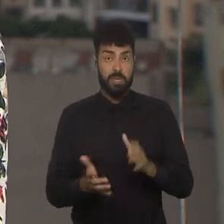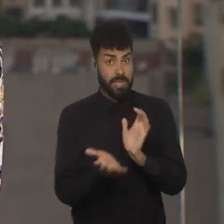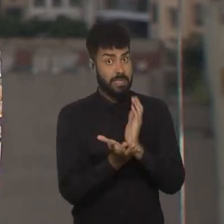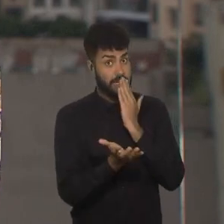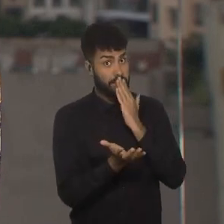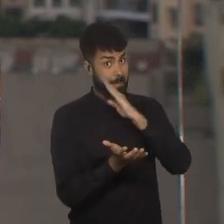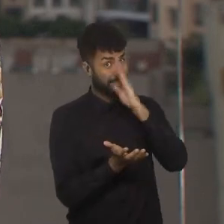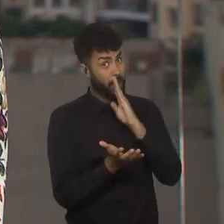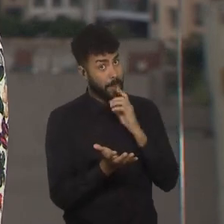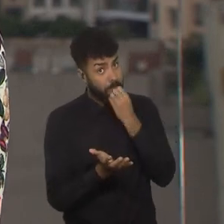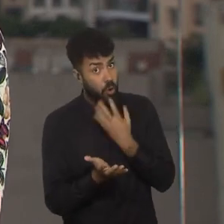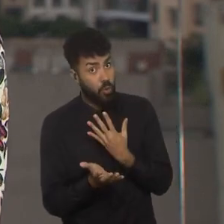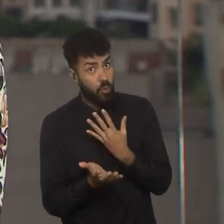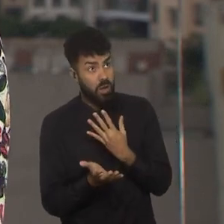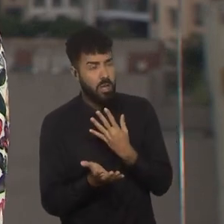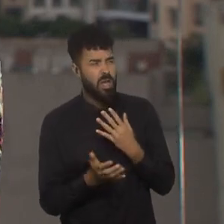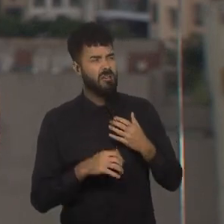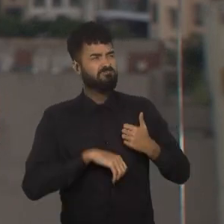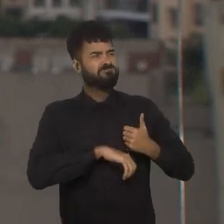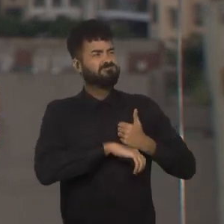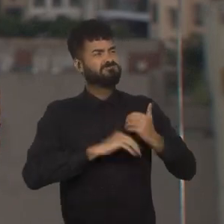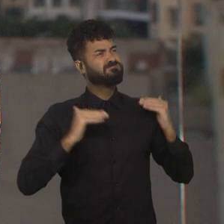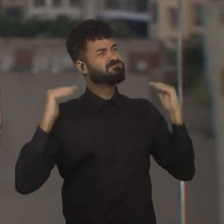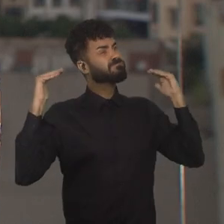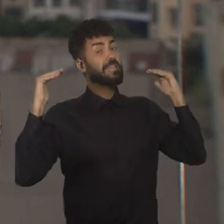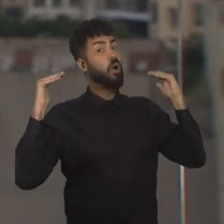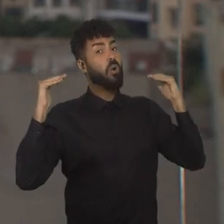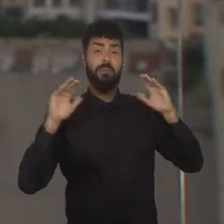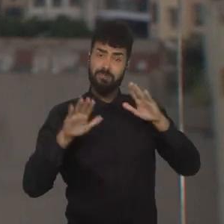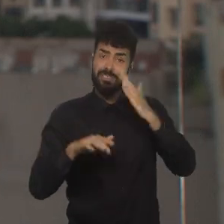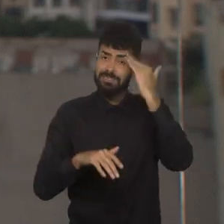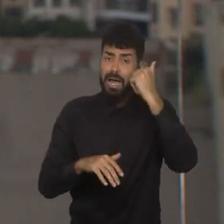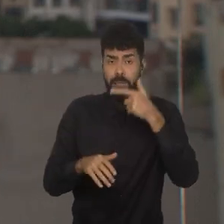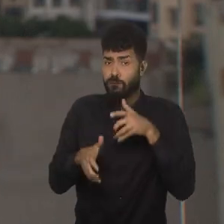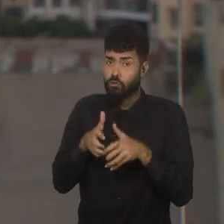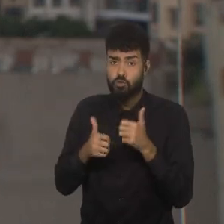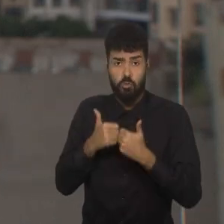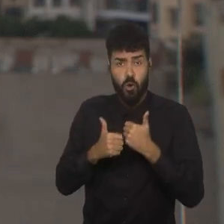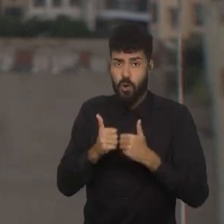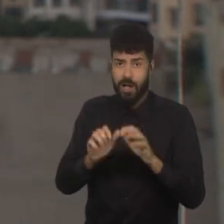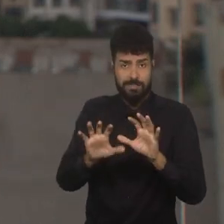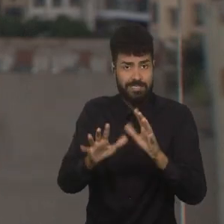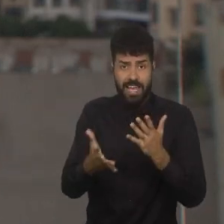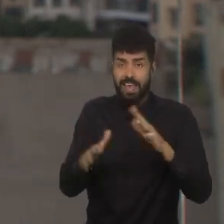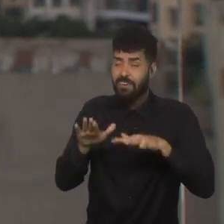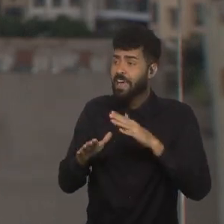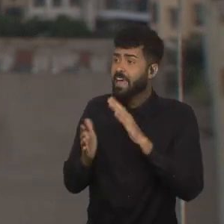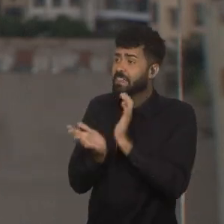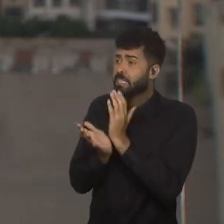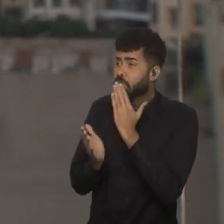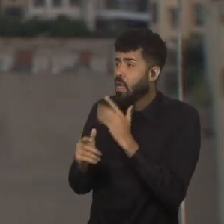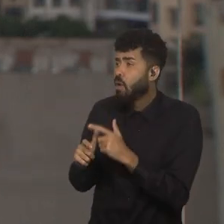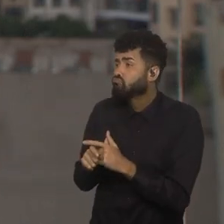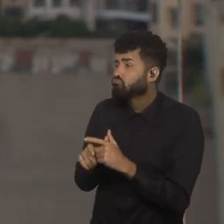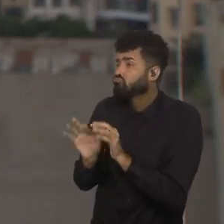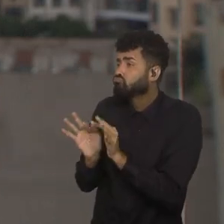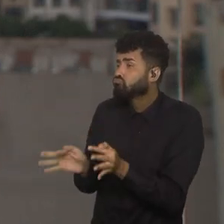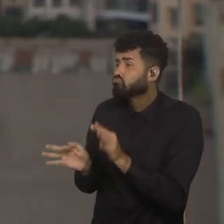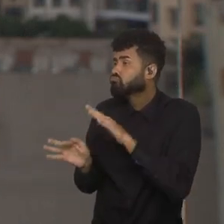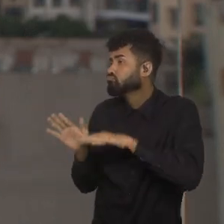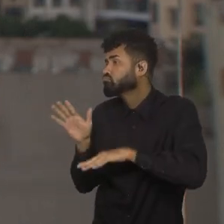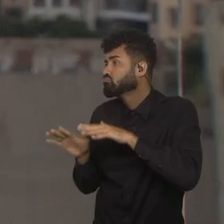está no topo, mas você sabe como é que é futebol. Quantas vezes a gente já viu times menores darem sufoco